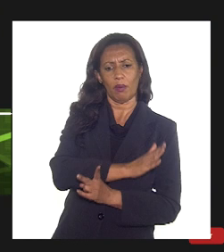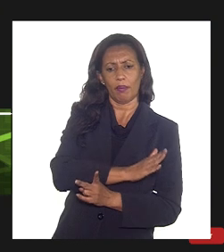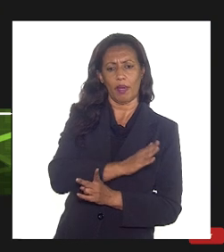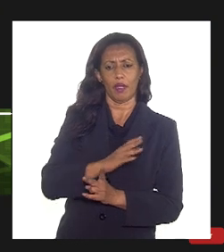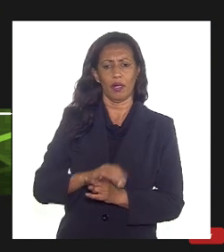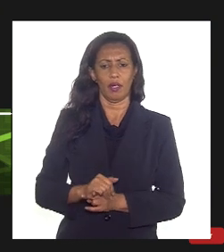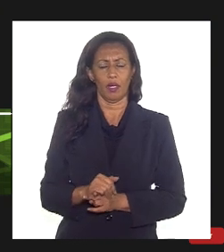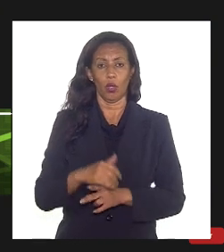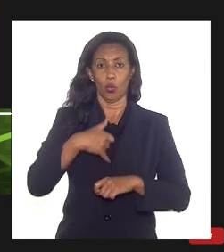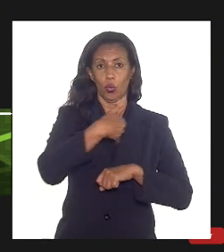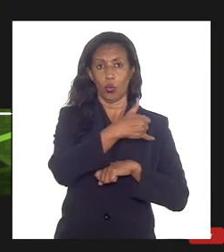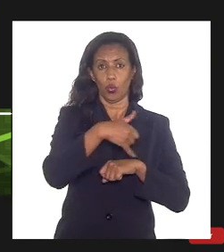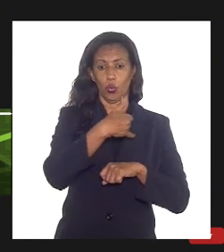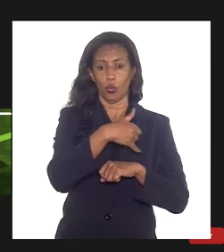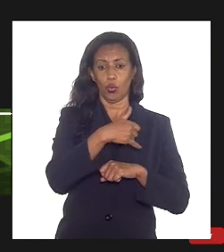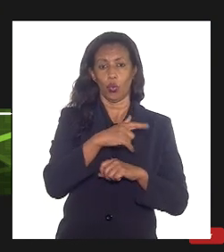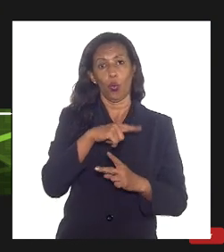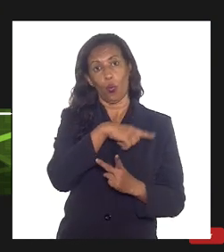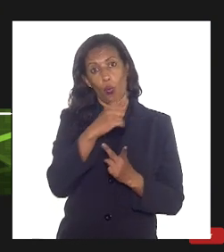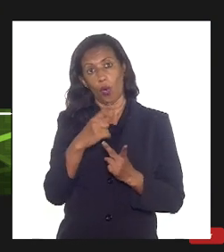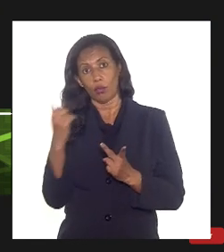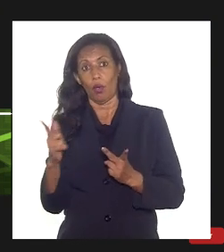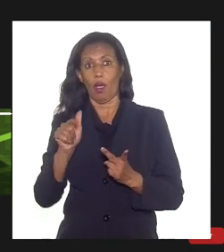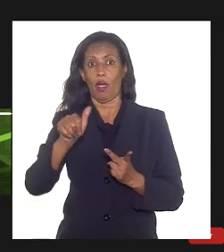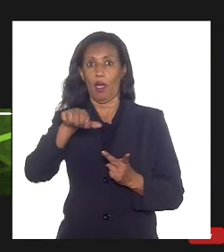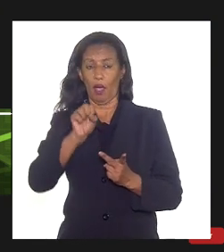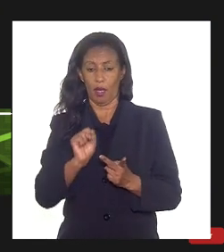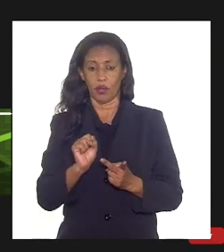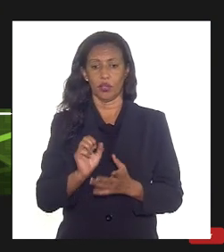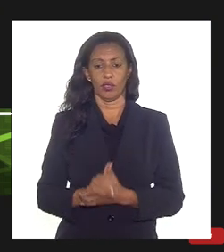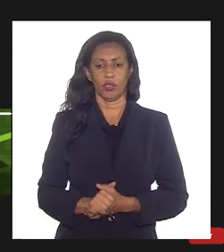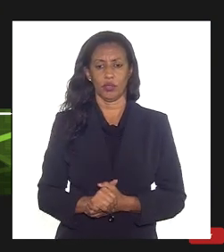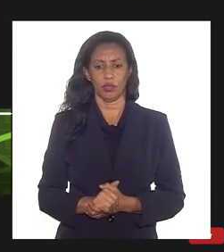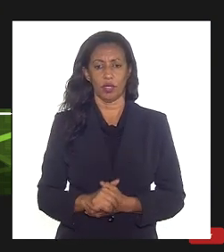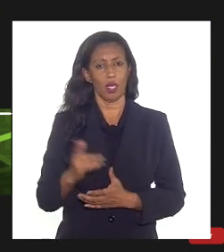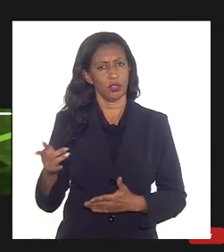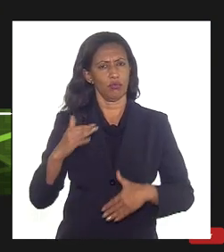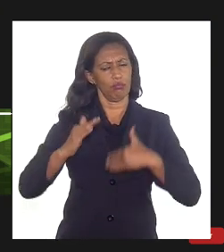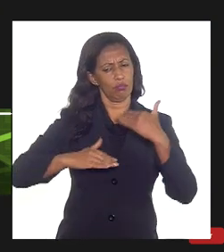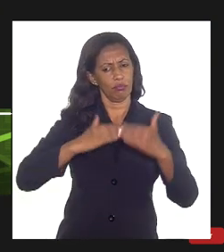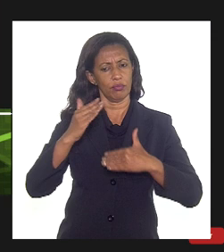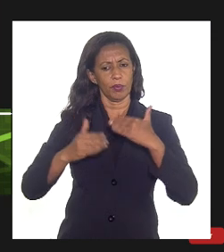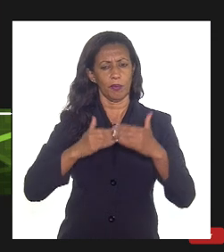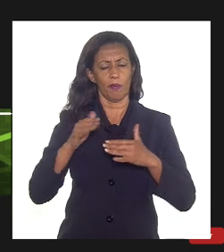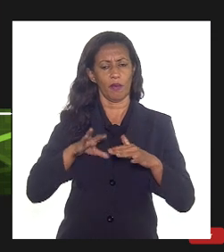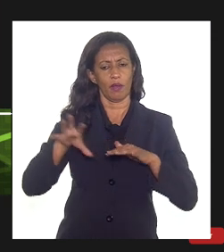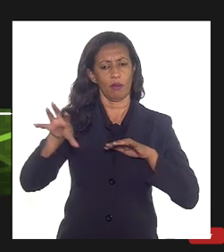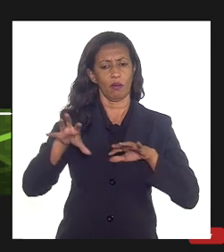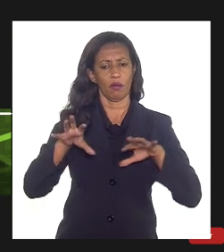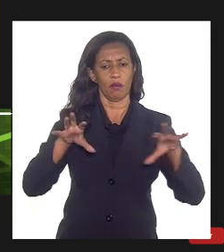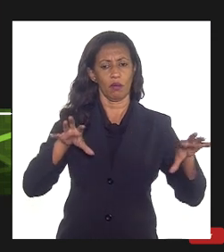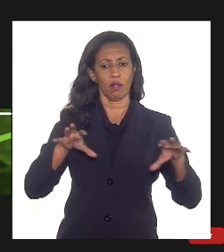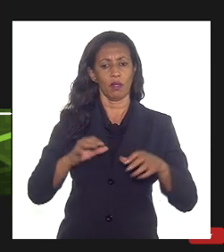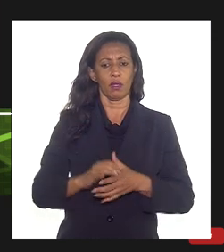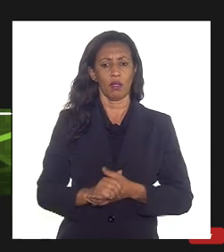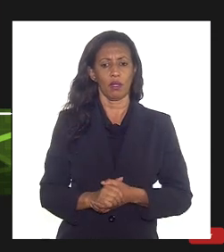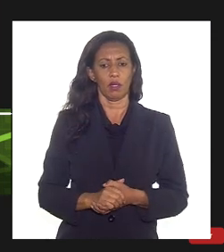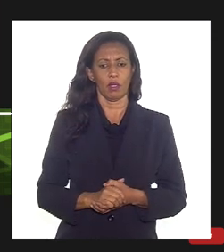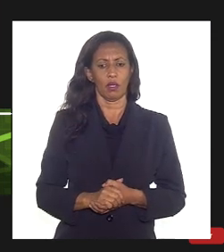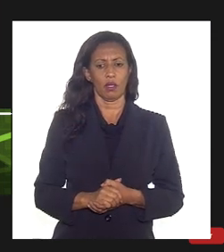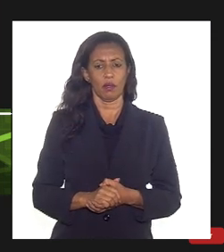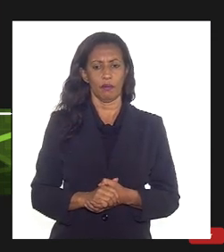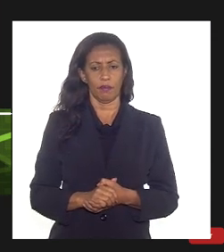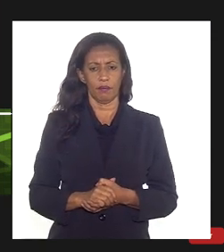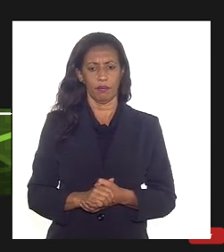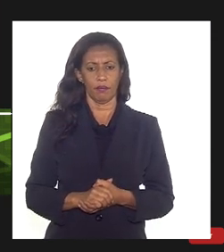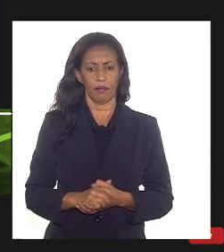do óleo quanto da parte de gás a gente desenvolve essas áreas essas áreas são desenvolvidas por